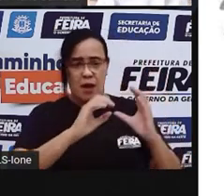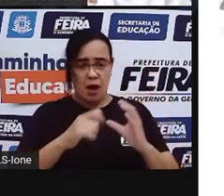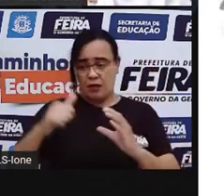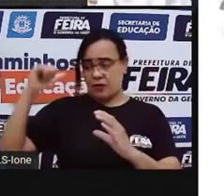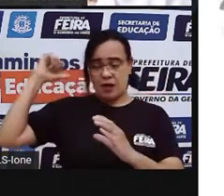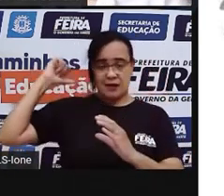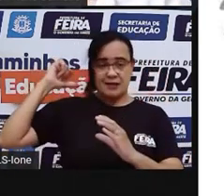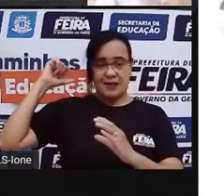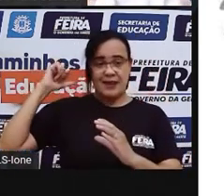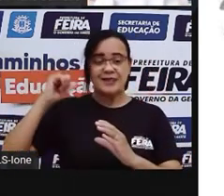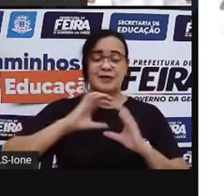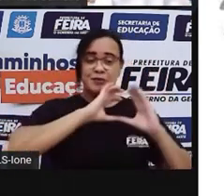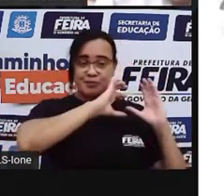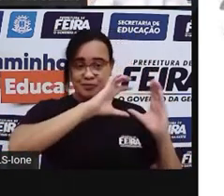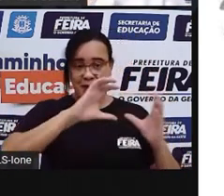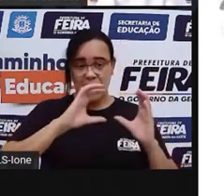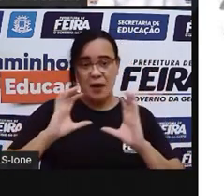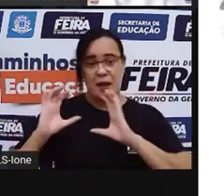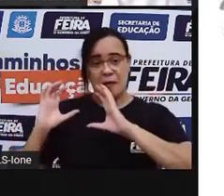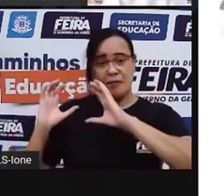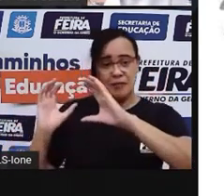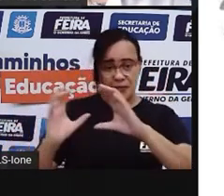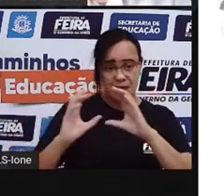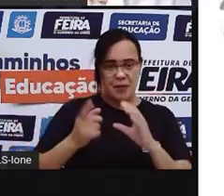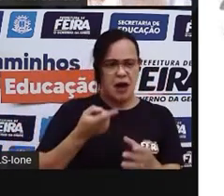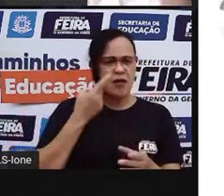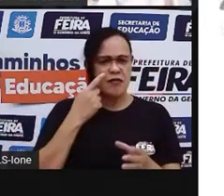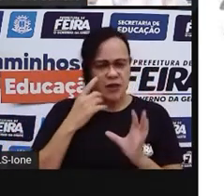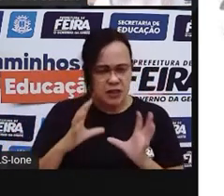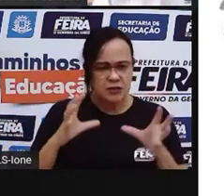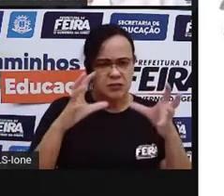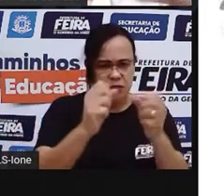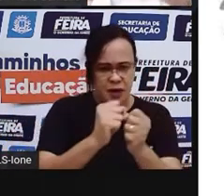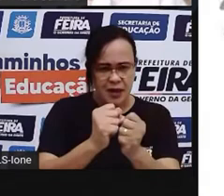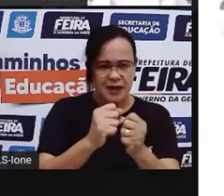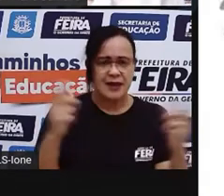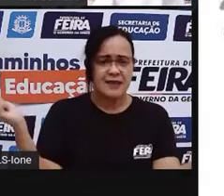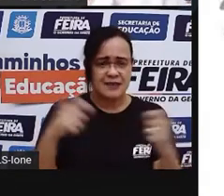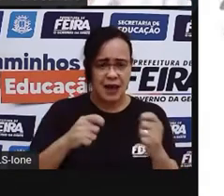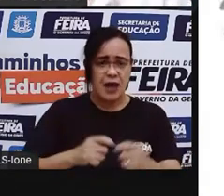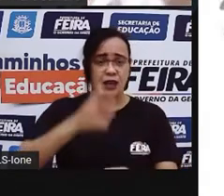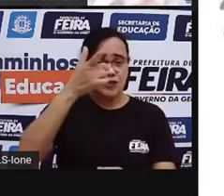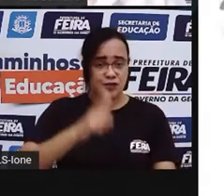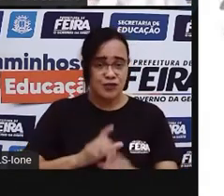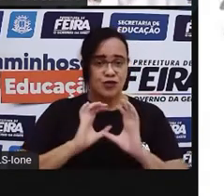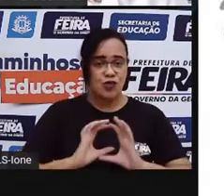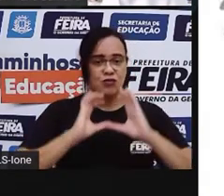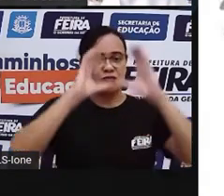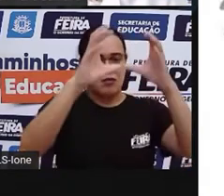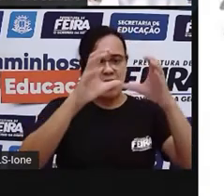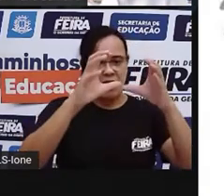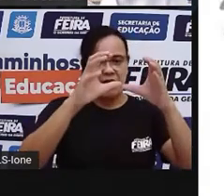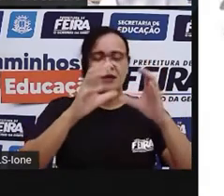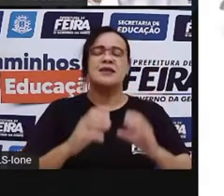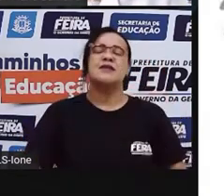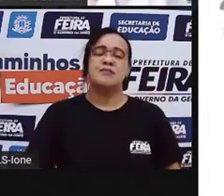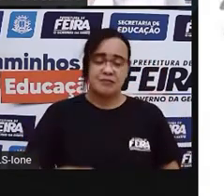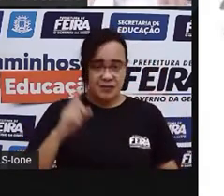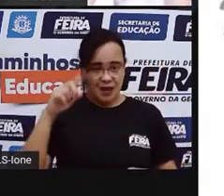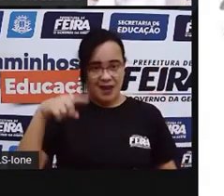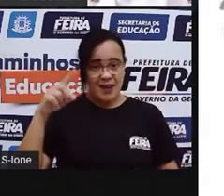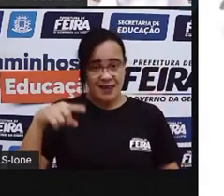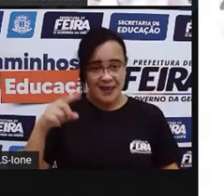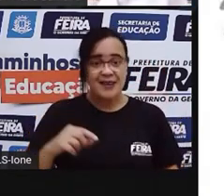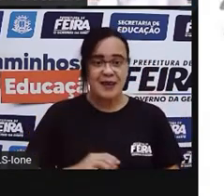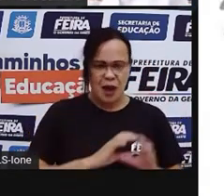e tentar agarrar as bolas montadas pelo seu time. E jogar de volta sem dar chance ao adversário pra pegar. Então,